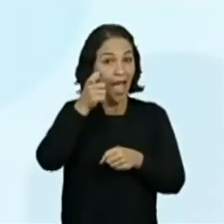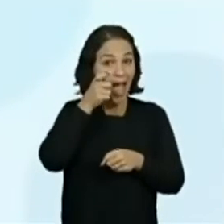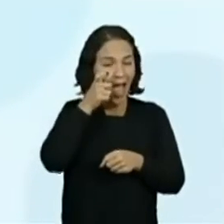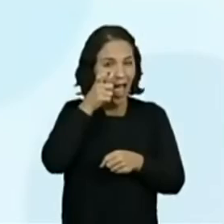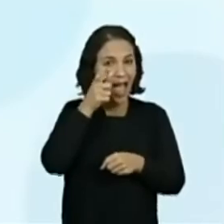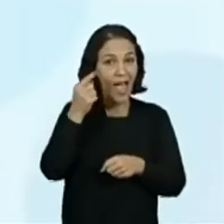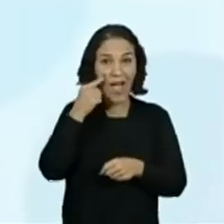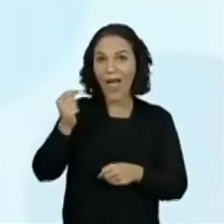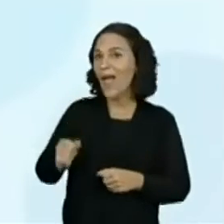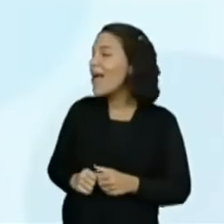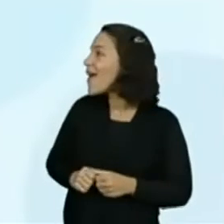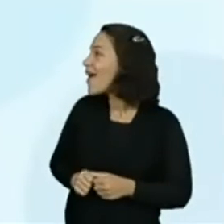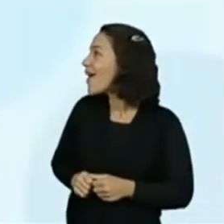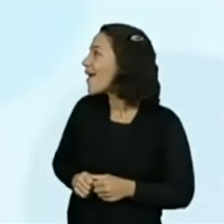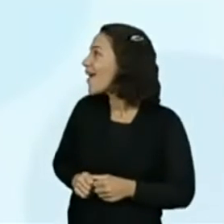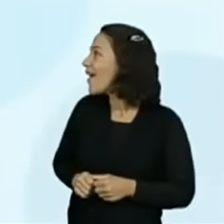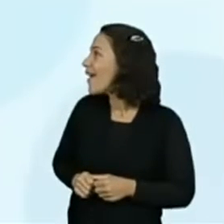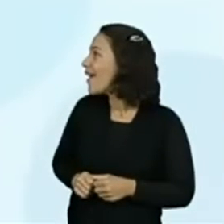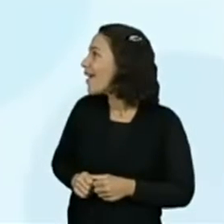dois, três e... olhada.